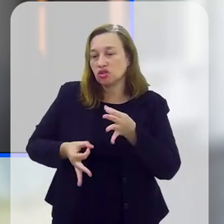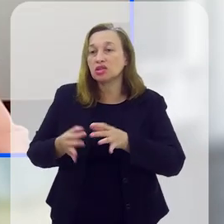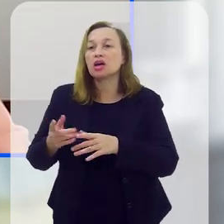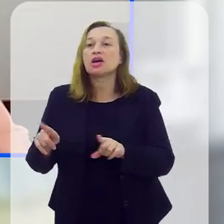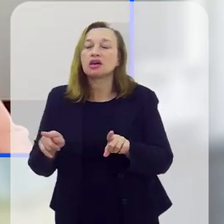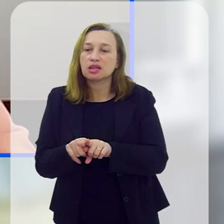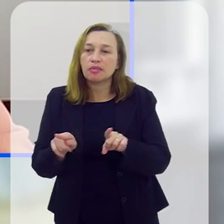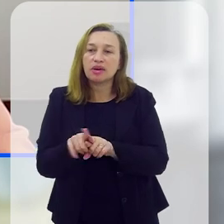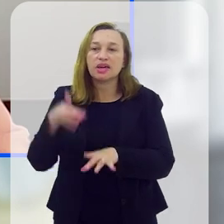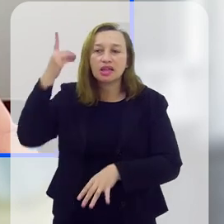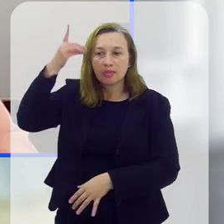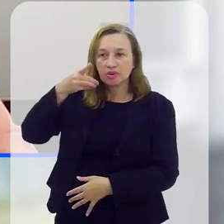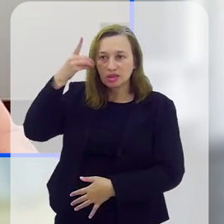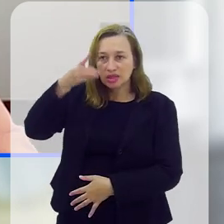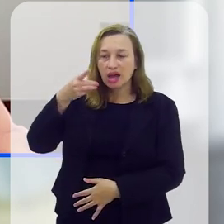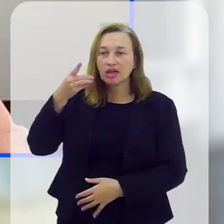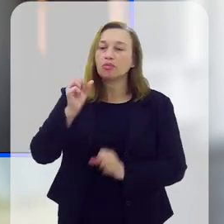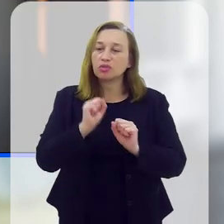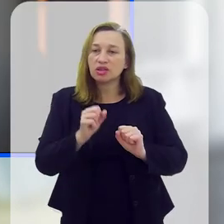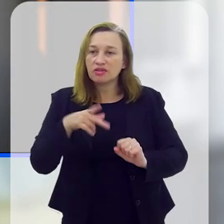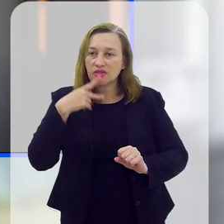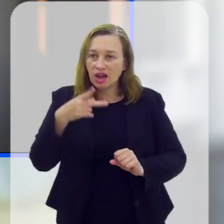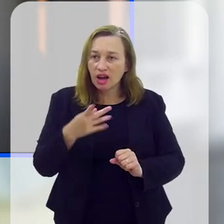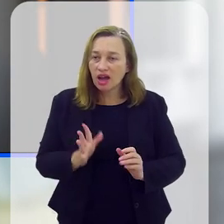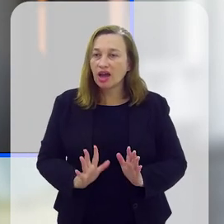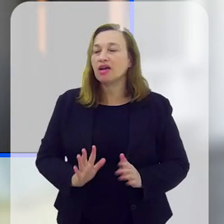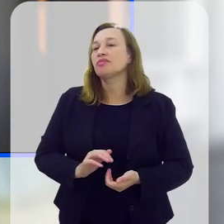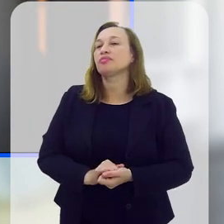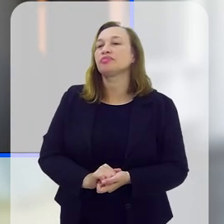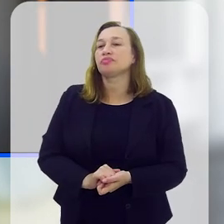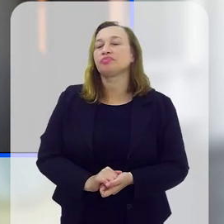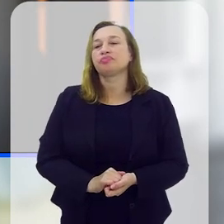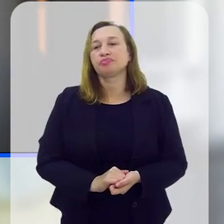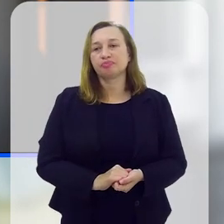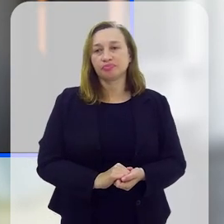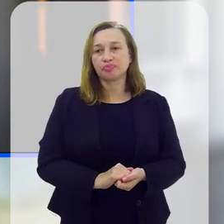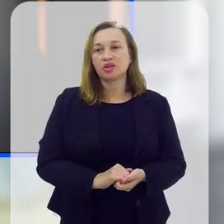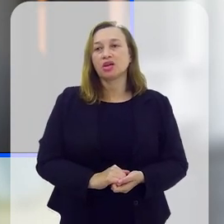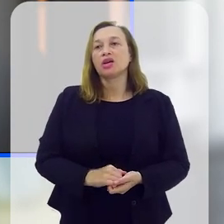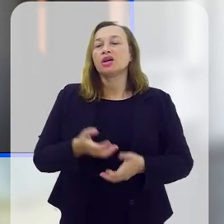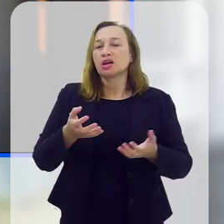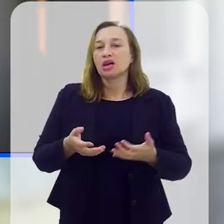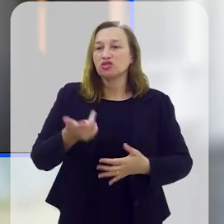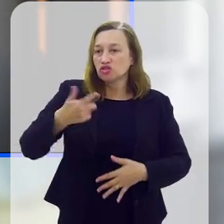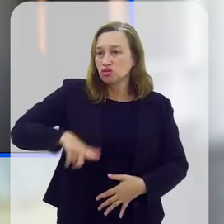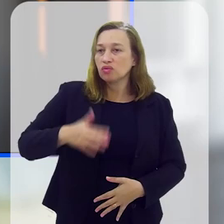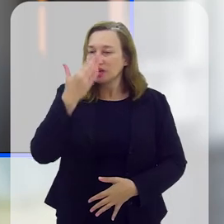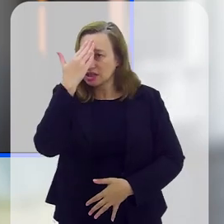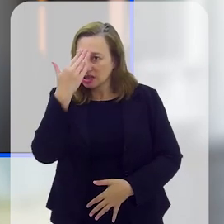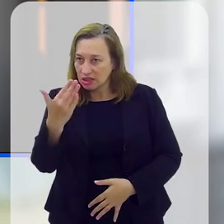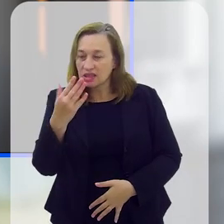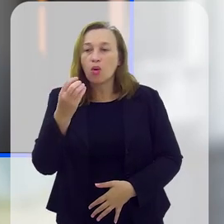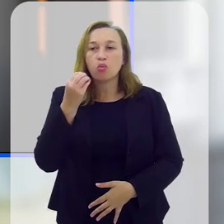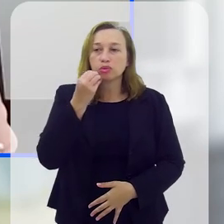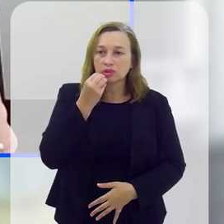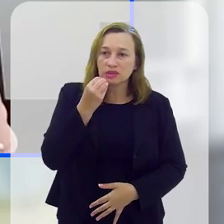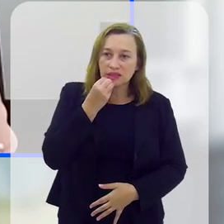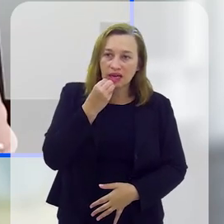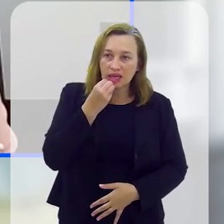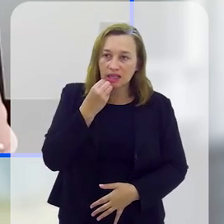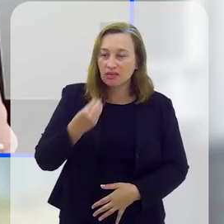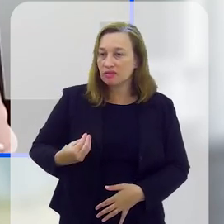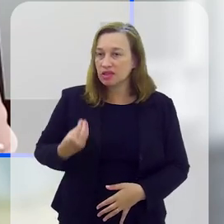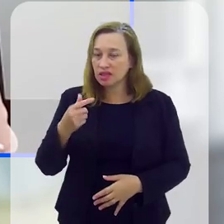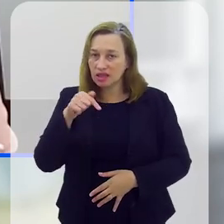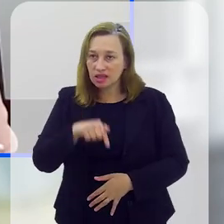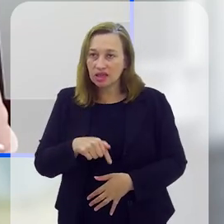público. Deputado, então, se você puder também deixar aí uma mensagem, né, de consideração final a quem nos assiste. Bom, eu quero mais uma vez